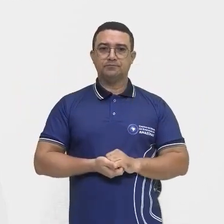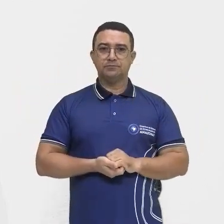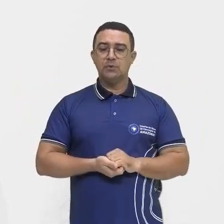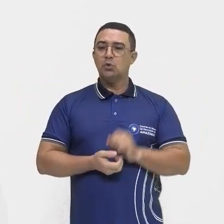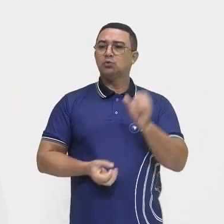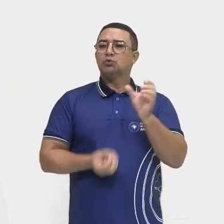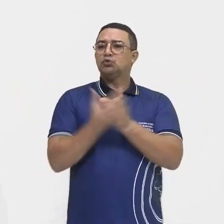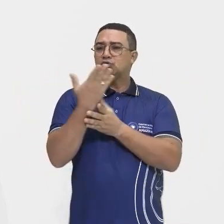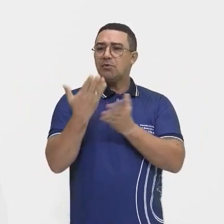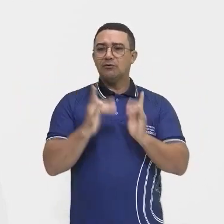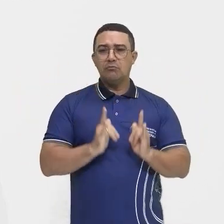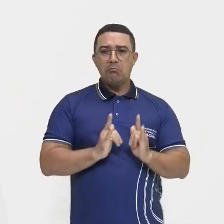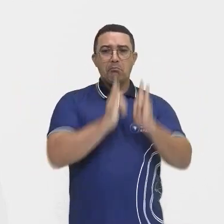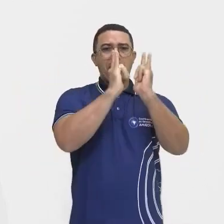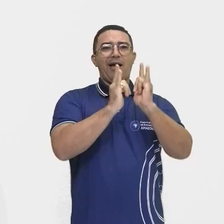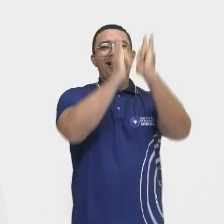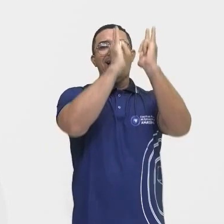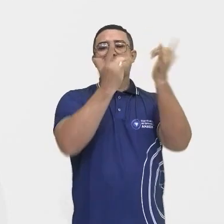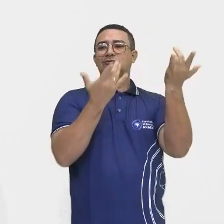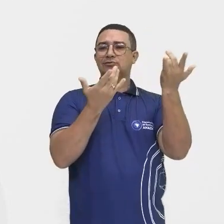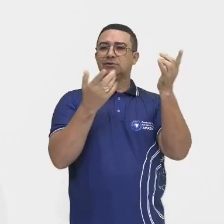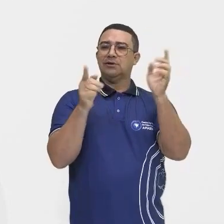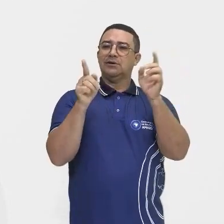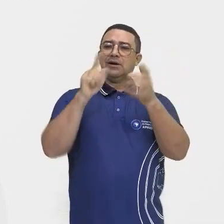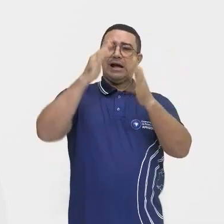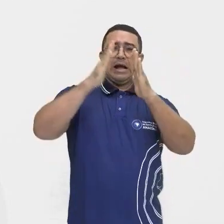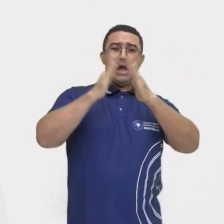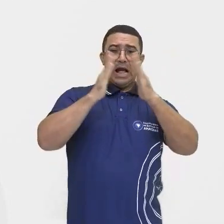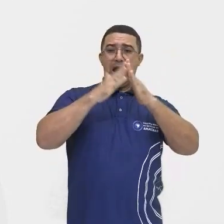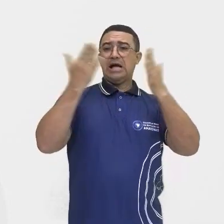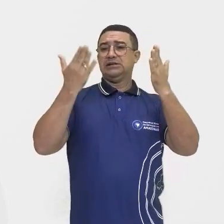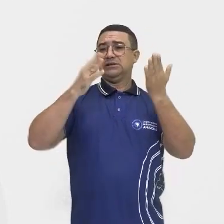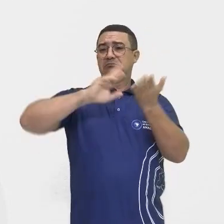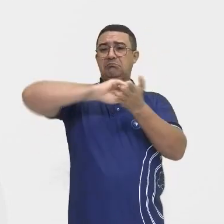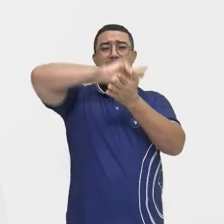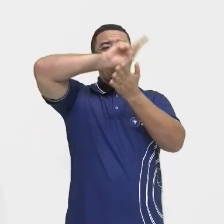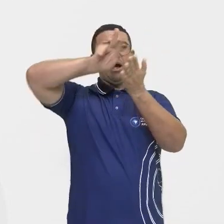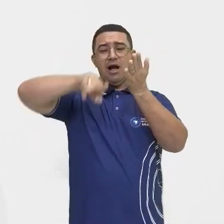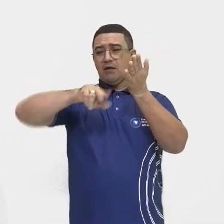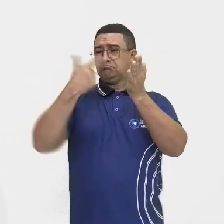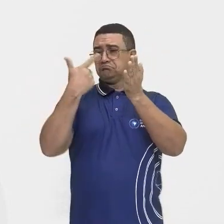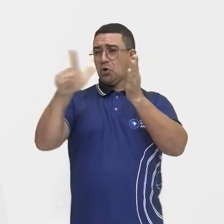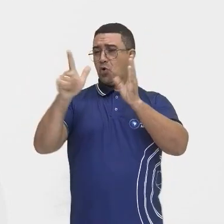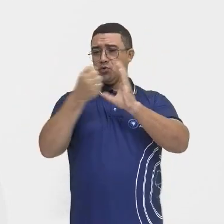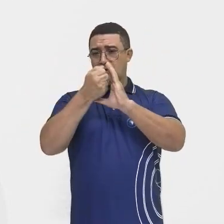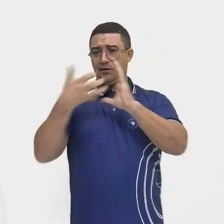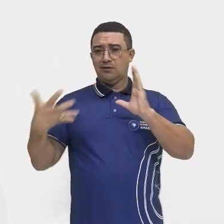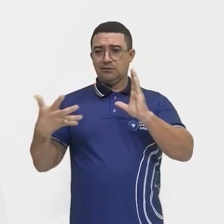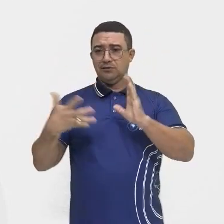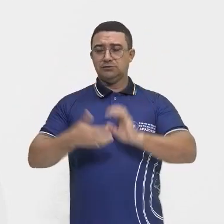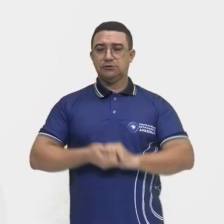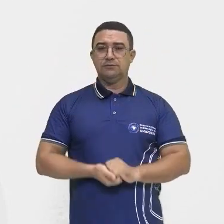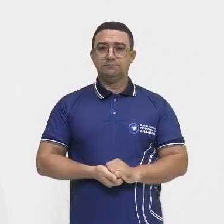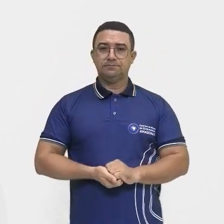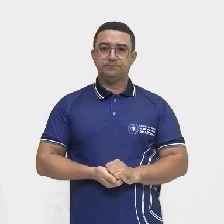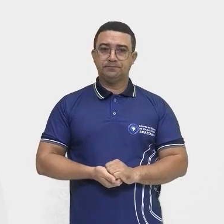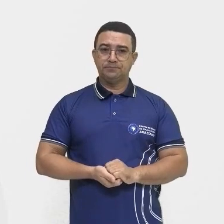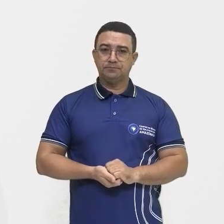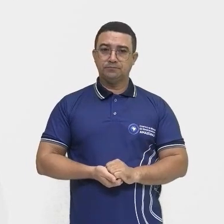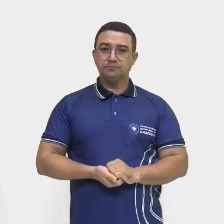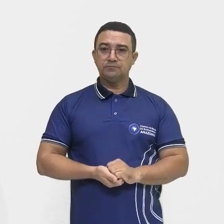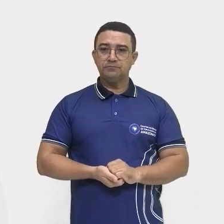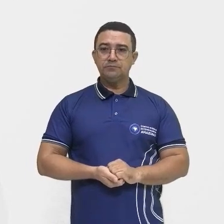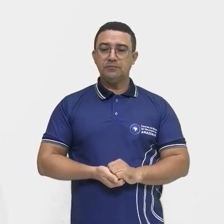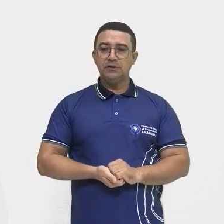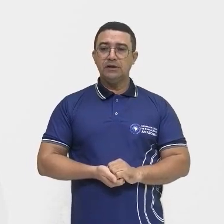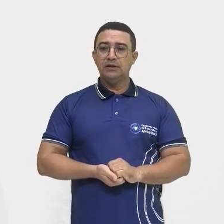surgimento de prédios, entre outras características. E aí nós temos, além desse processo